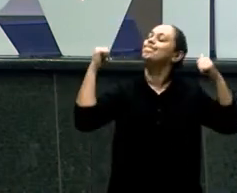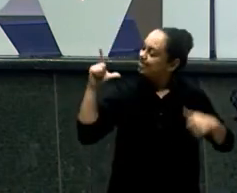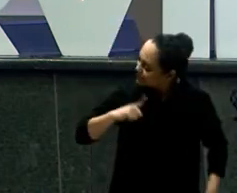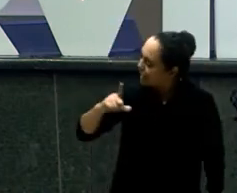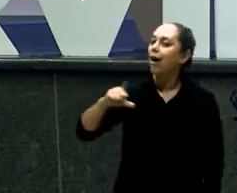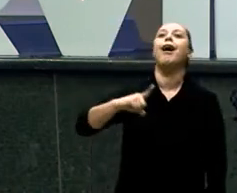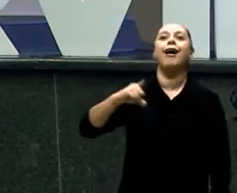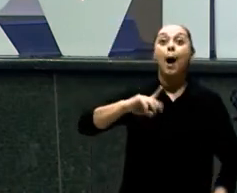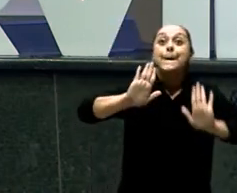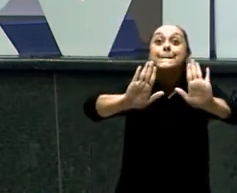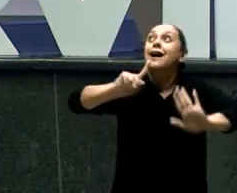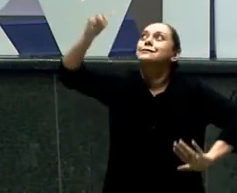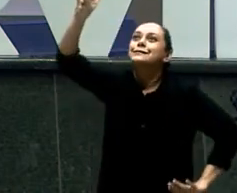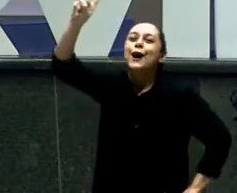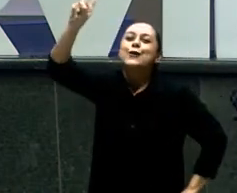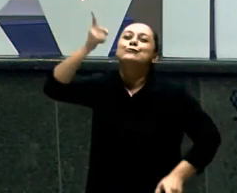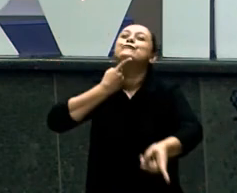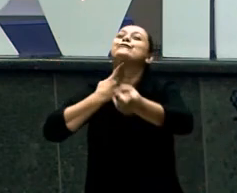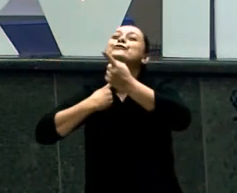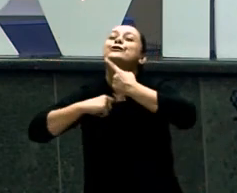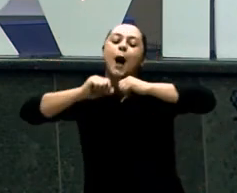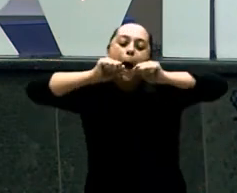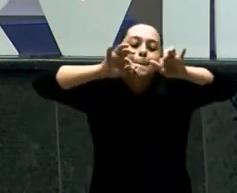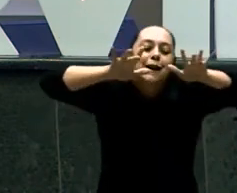crescendo Crescendo